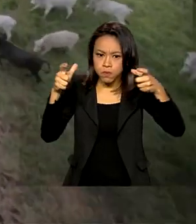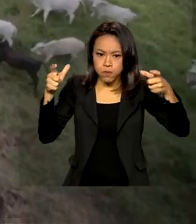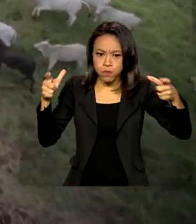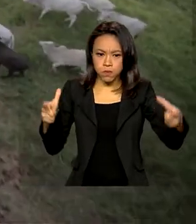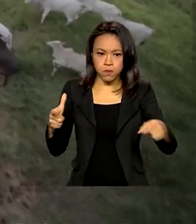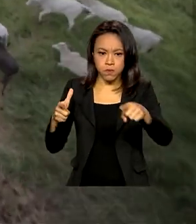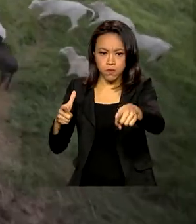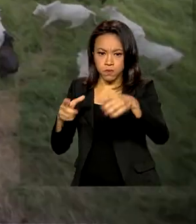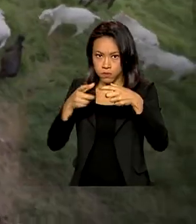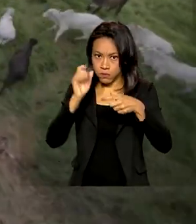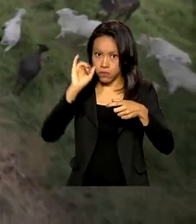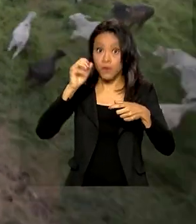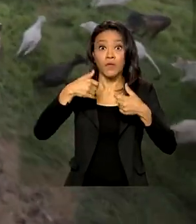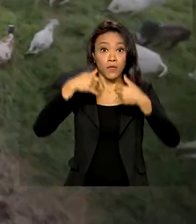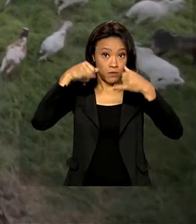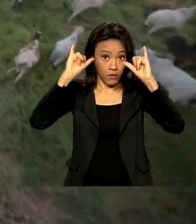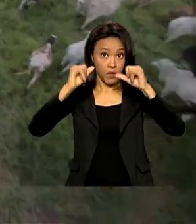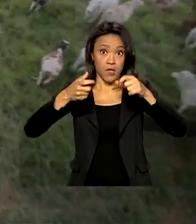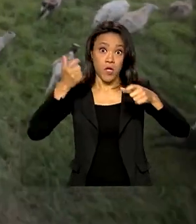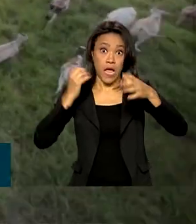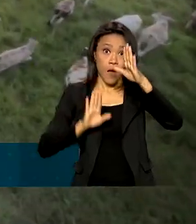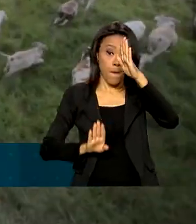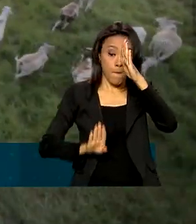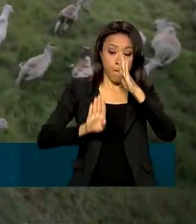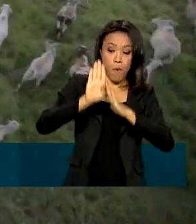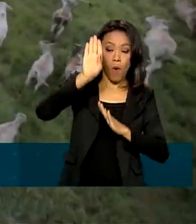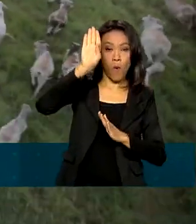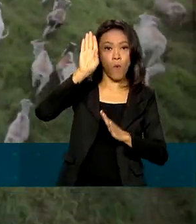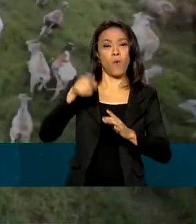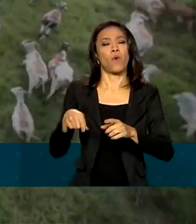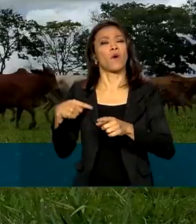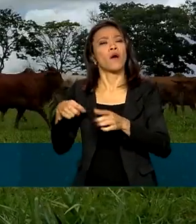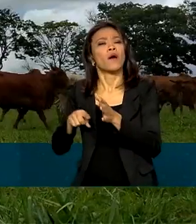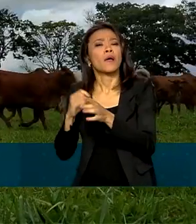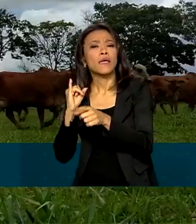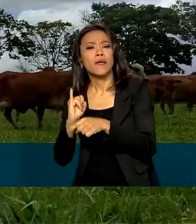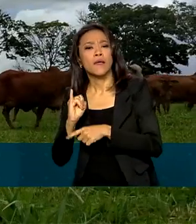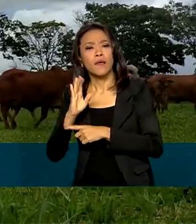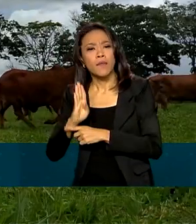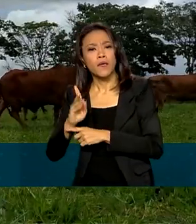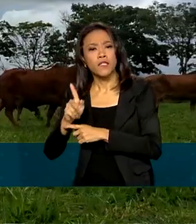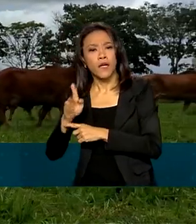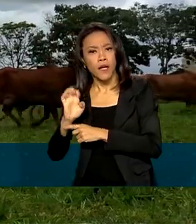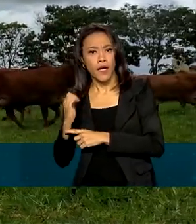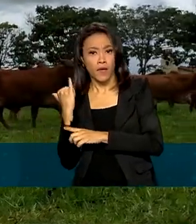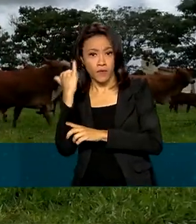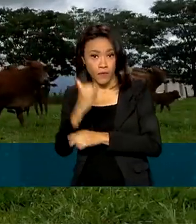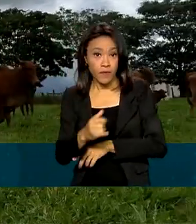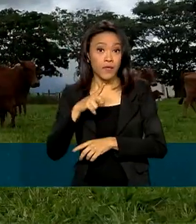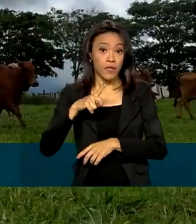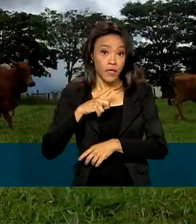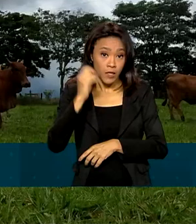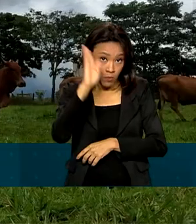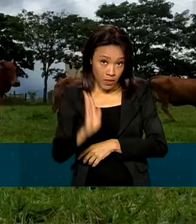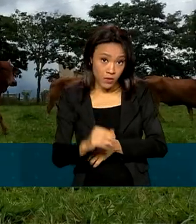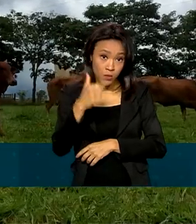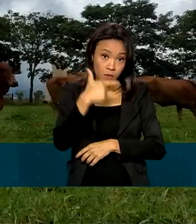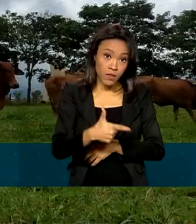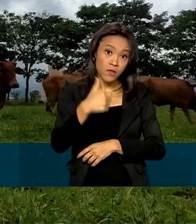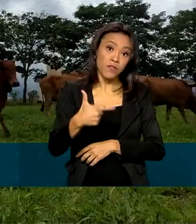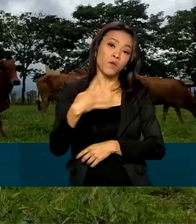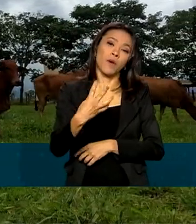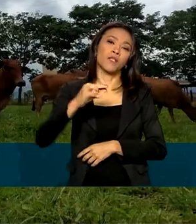alcançou o número recorde da série histórica. Segundo o IBGE, o Brasil tem mais de 224 milhões e 600